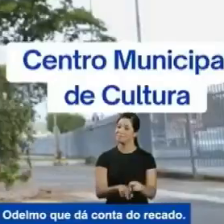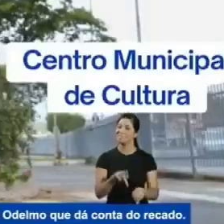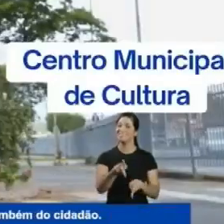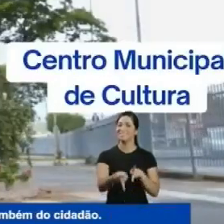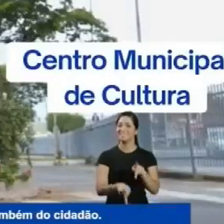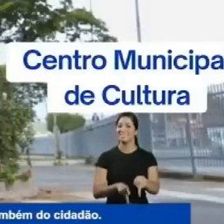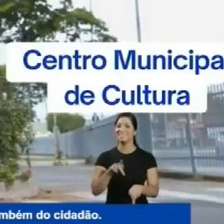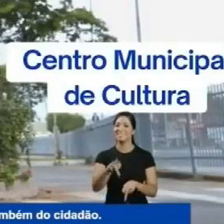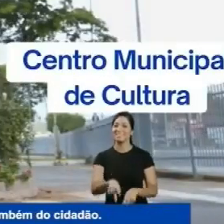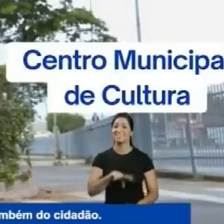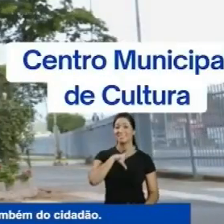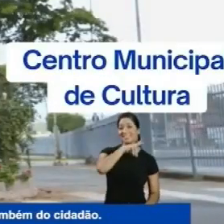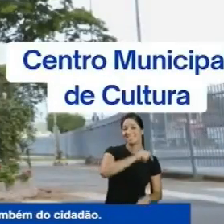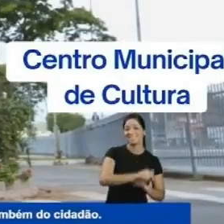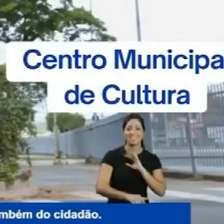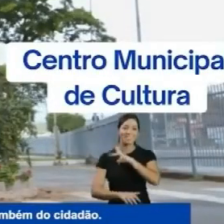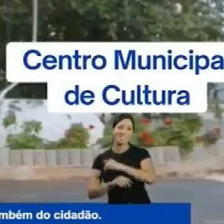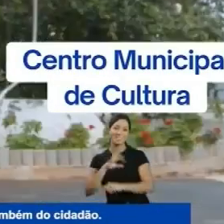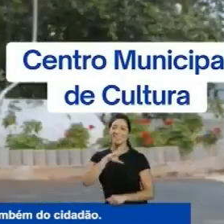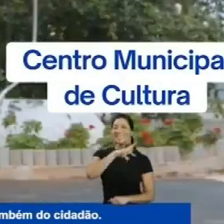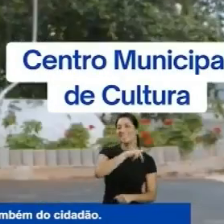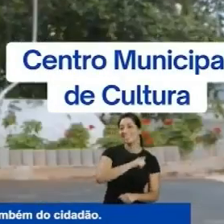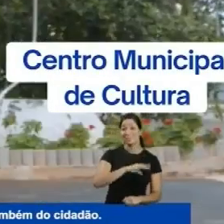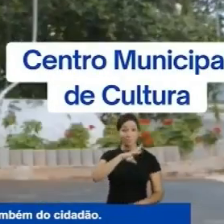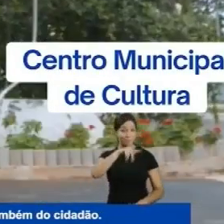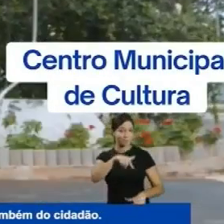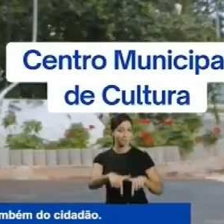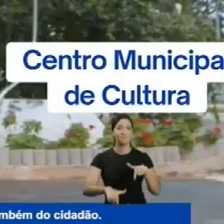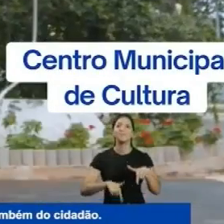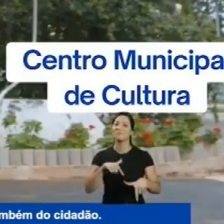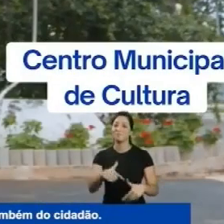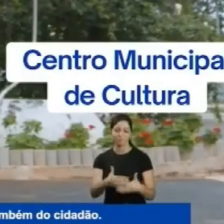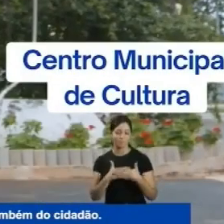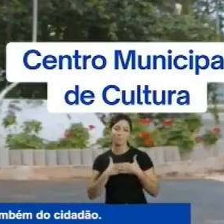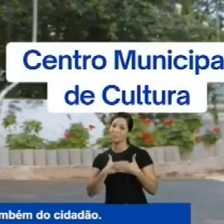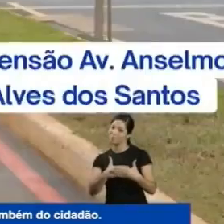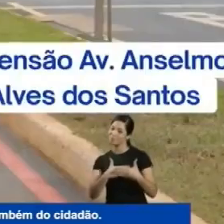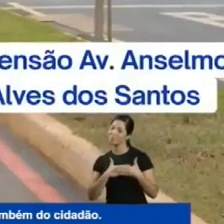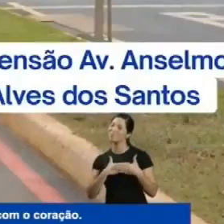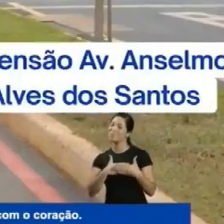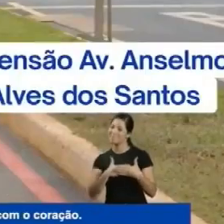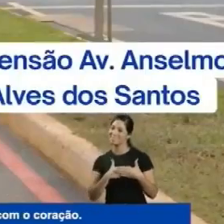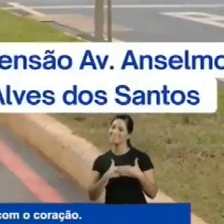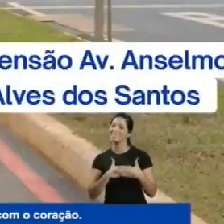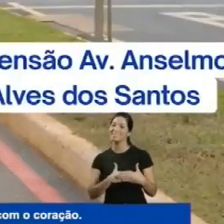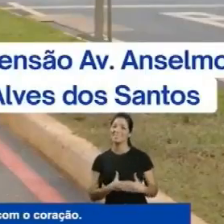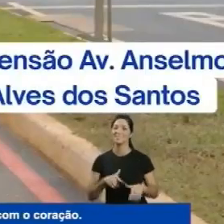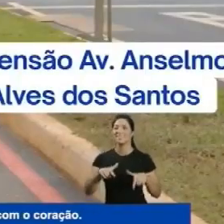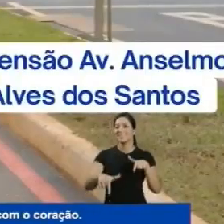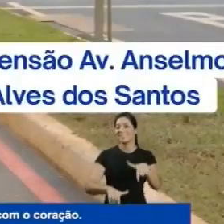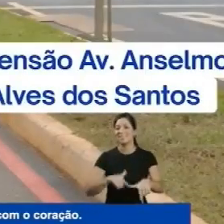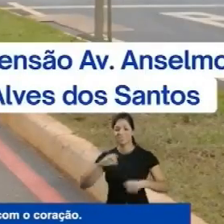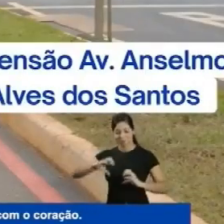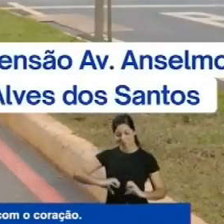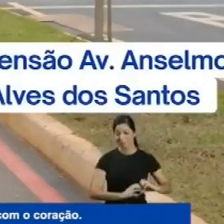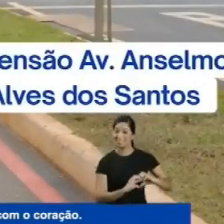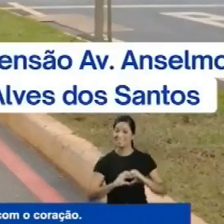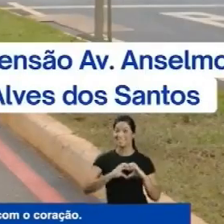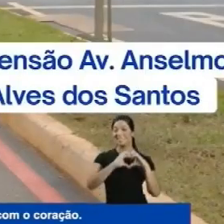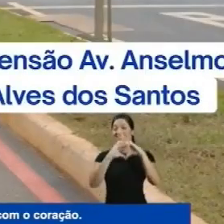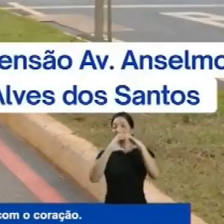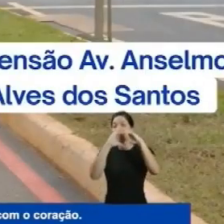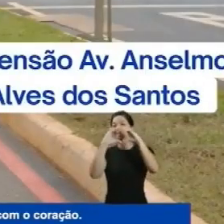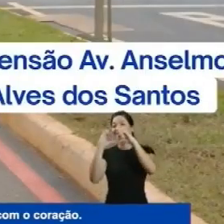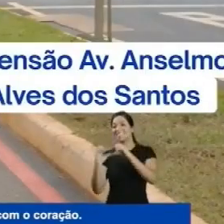É leão, é leão, é leão Cuida da cidade e também do cidadão É leão, é leão, é leão Odelmo